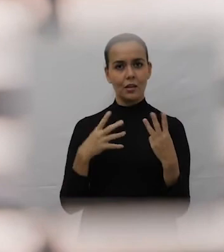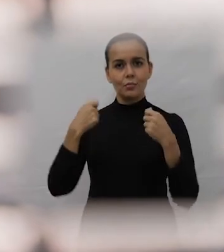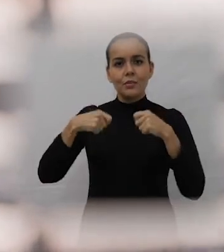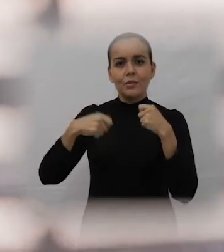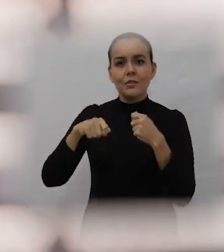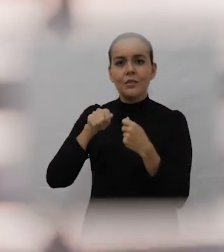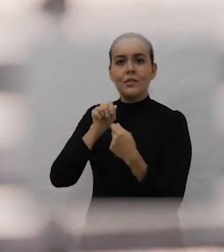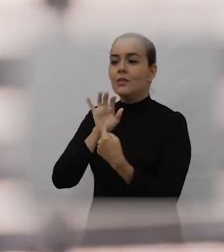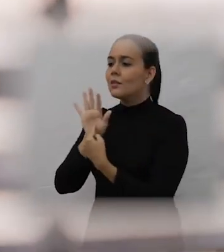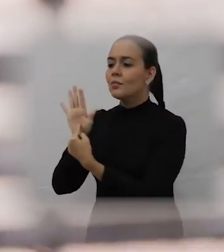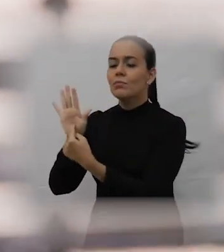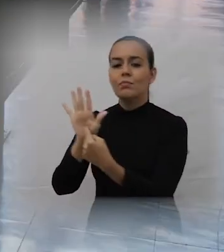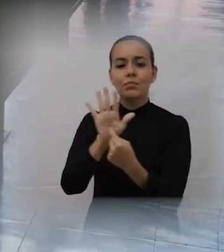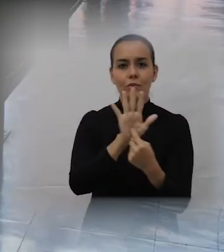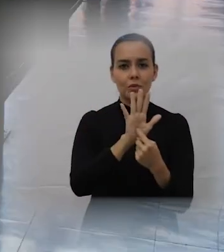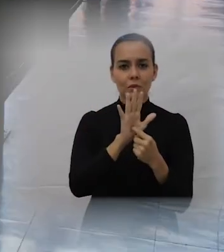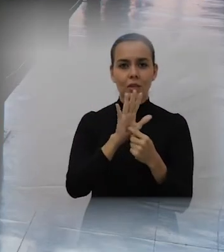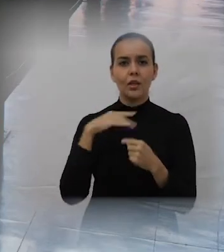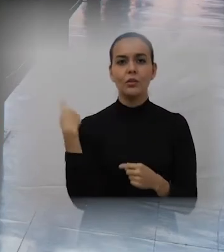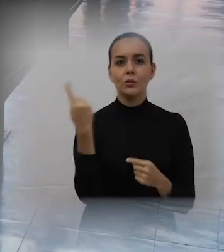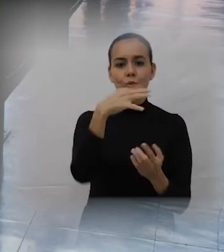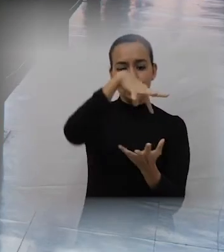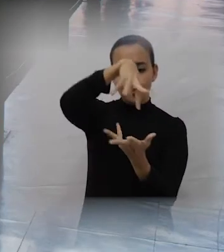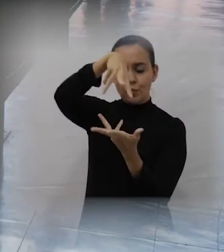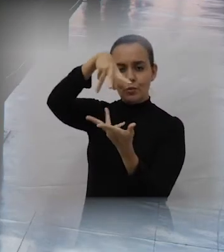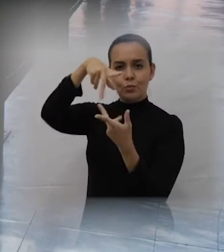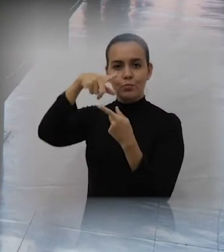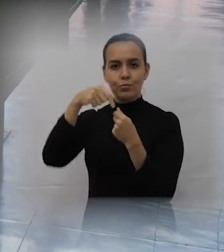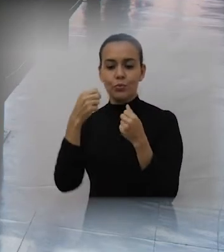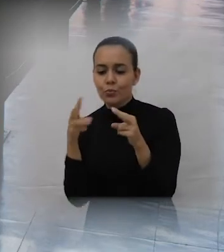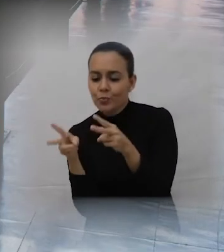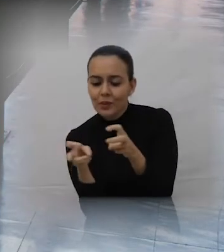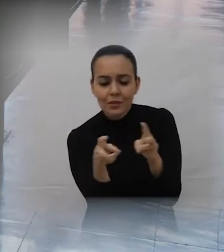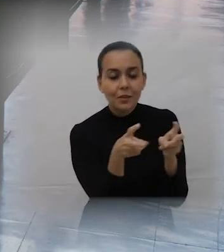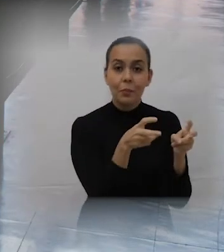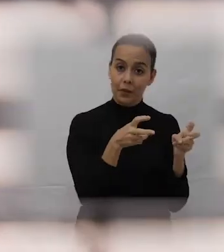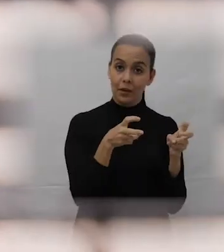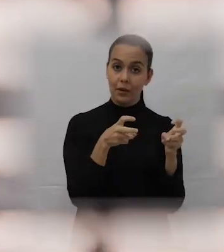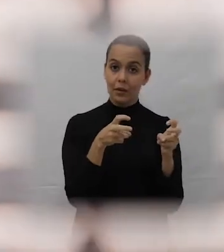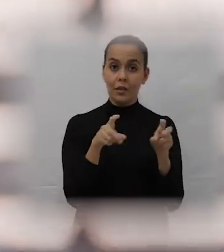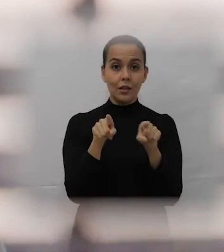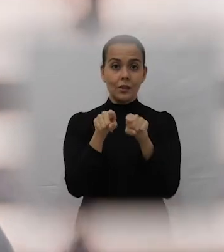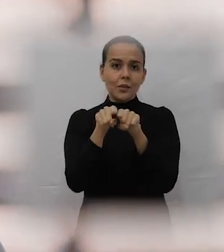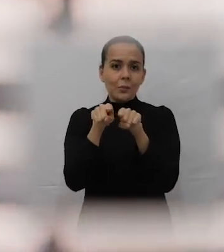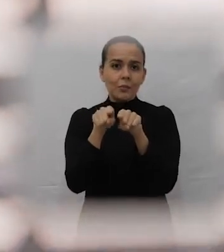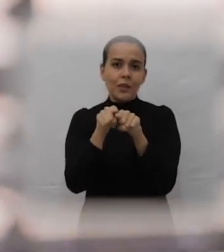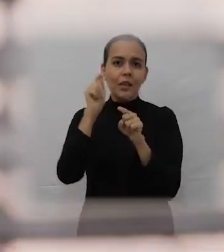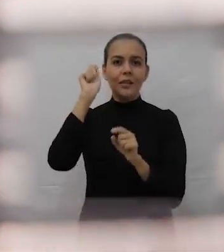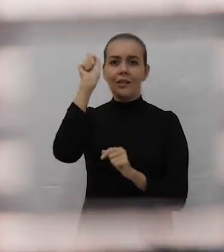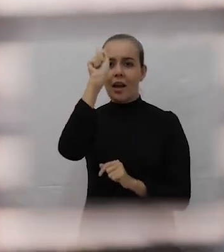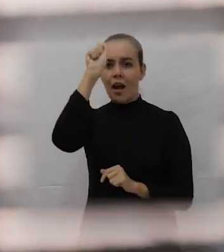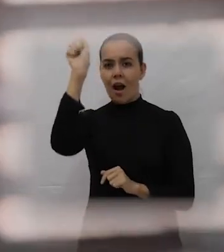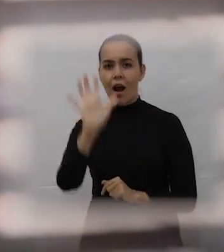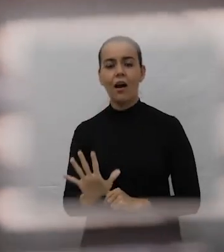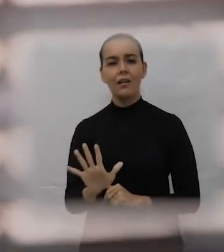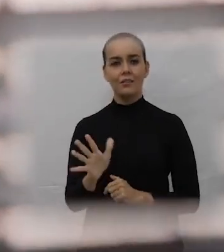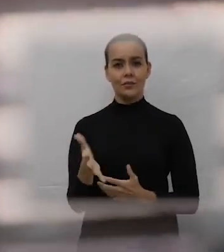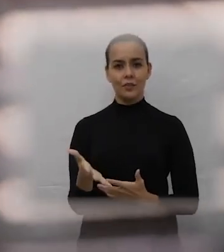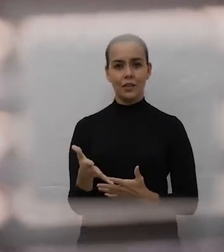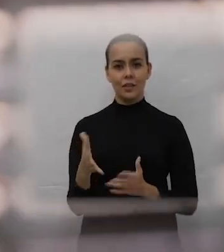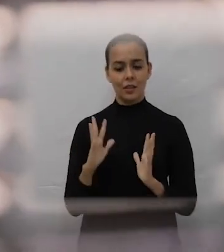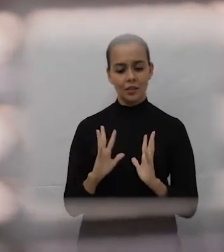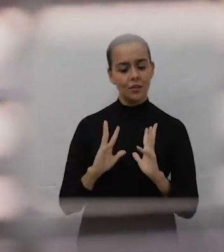nativas, né? Então, tudo isso para dizer que o soft power ocidental, ele foi muito mais violento e,